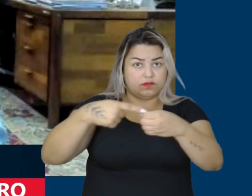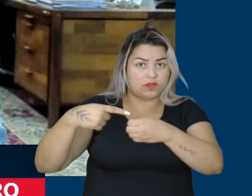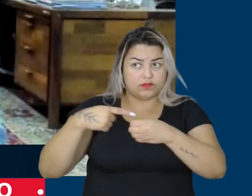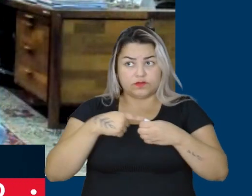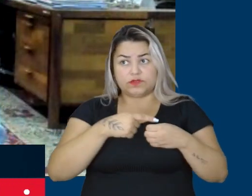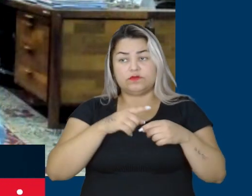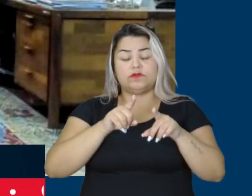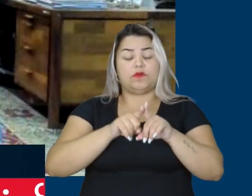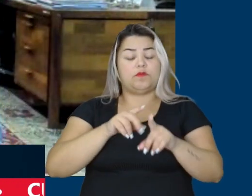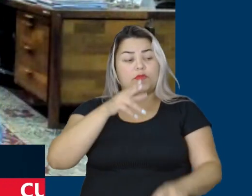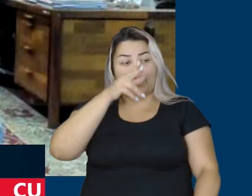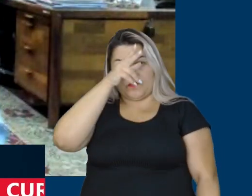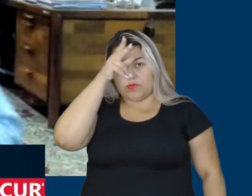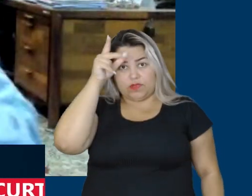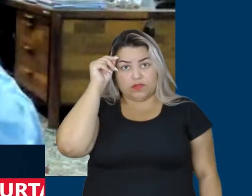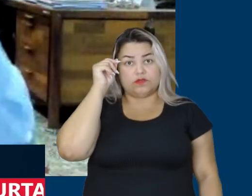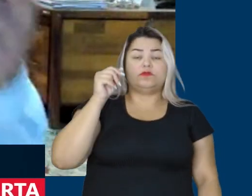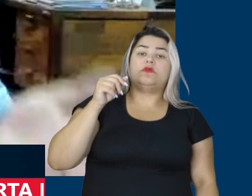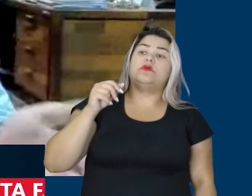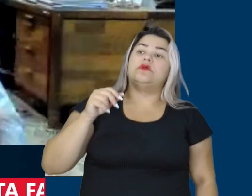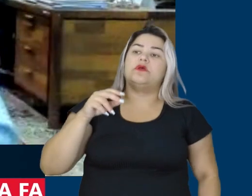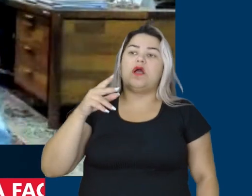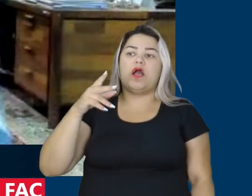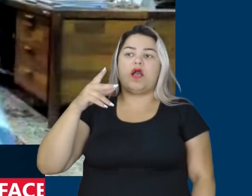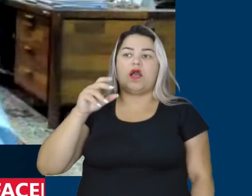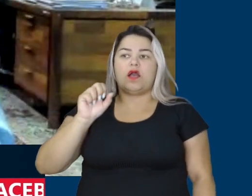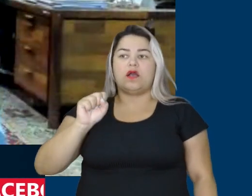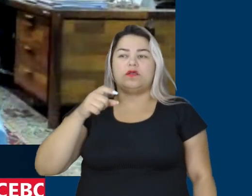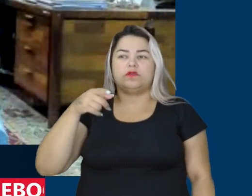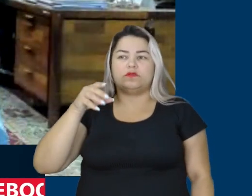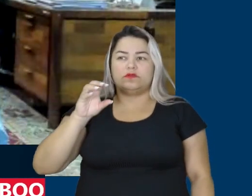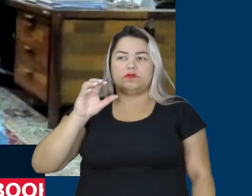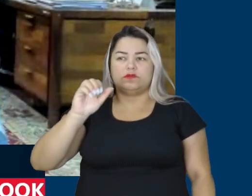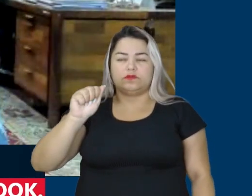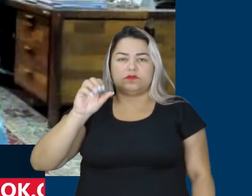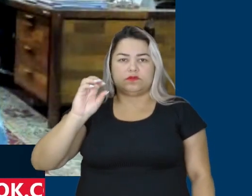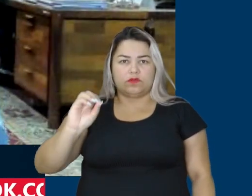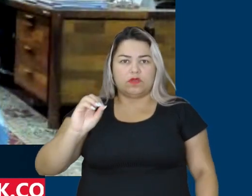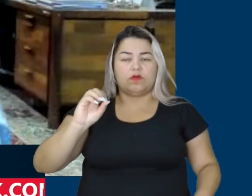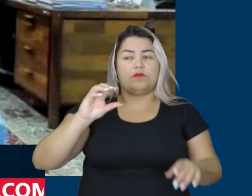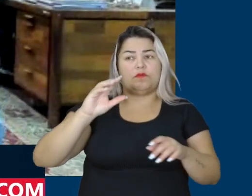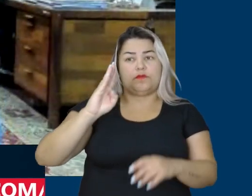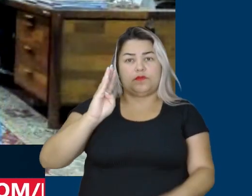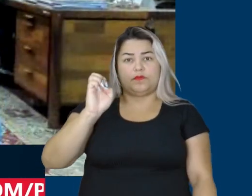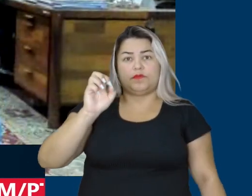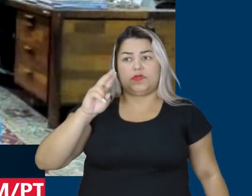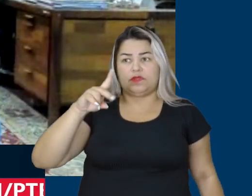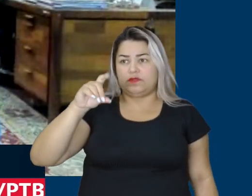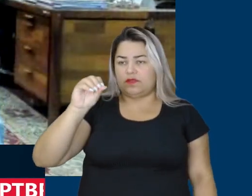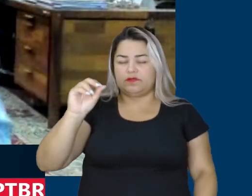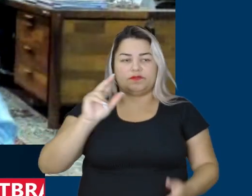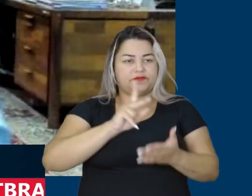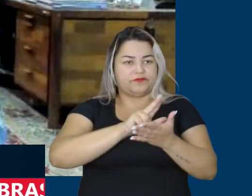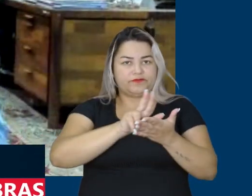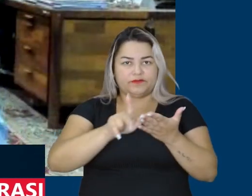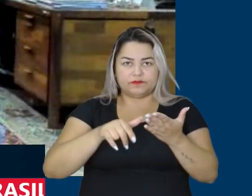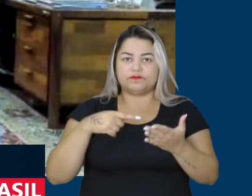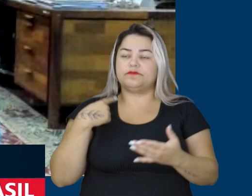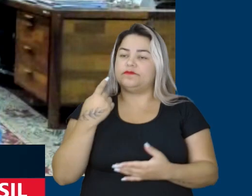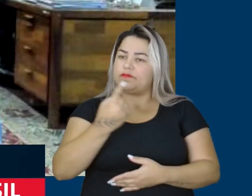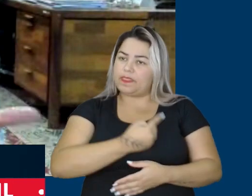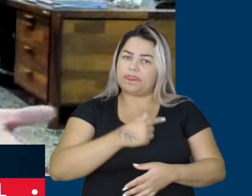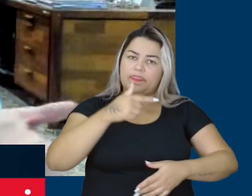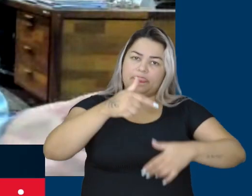eu como prefeito lá quando fui em São Bernardo do Campo, os estados em Governamos, o Edinho lá na Aquara, enfim. Nós